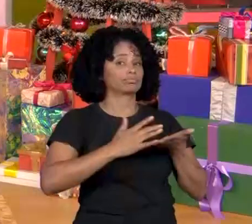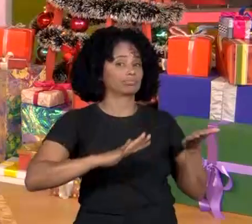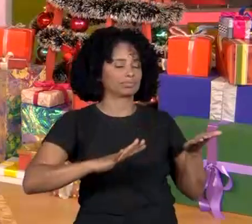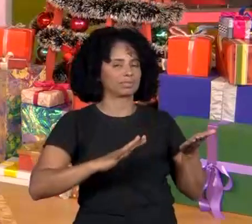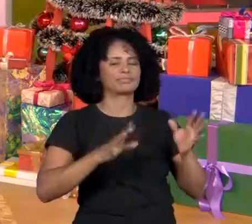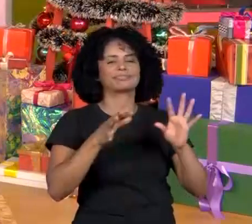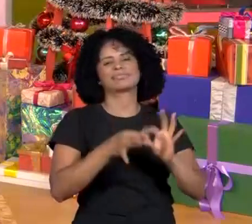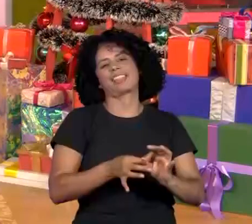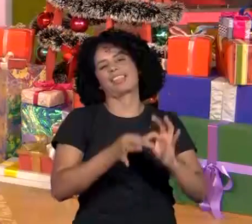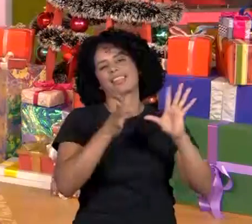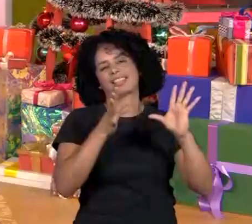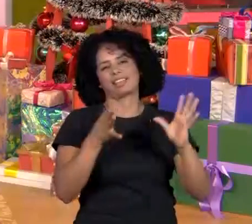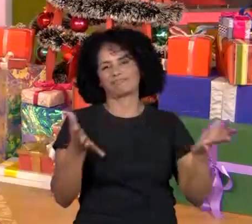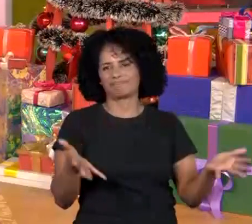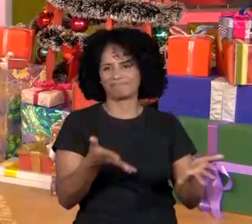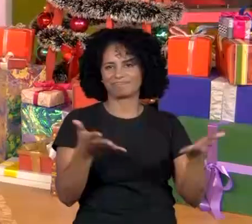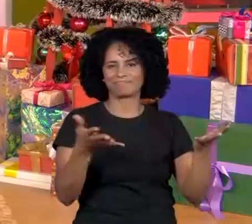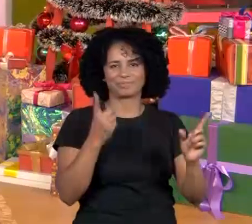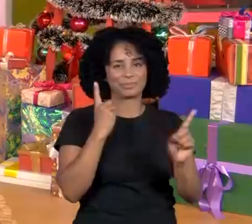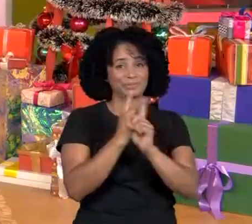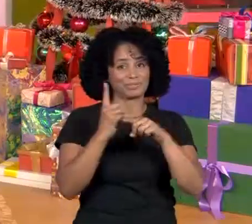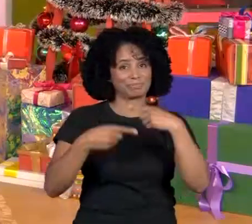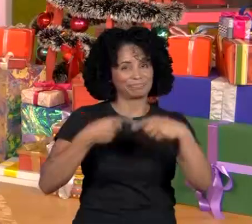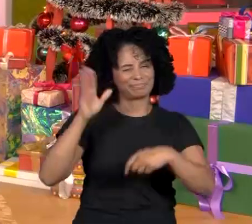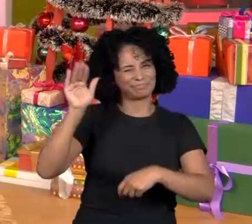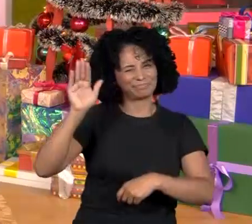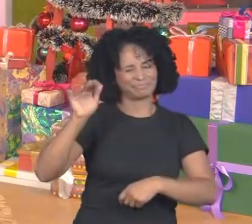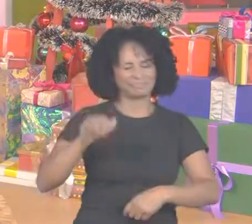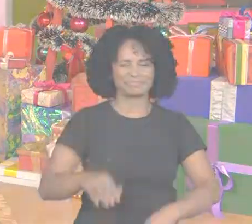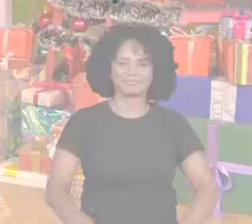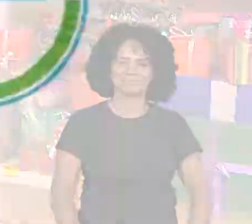disposição de vocês. Até mais, pessoal. Tchau, tchau.